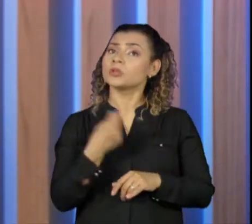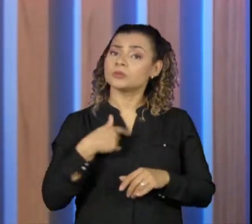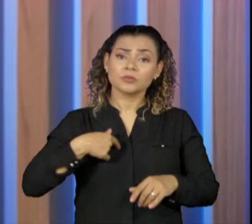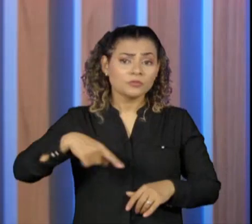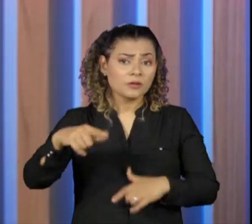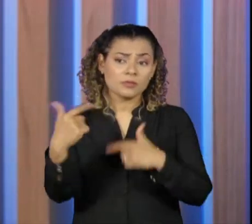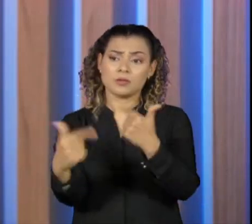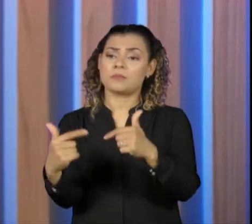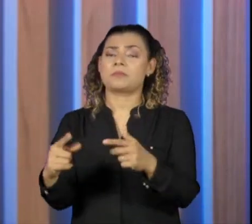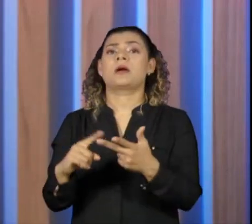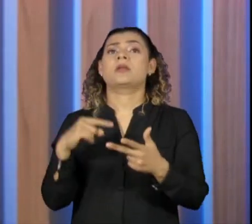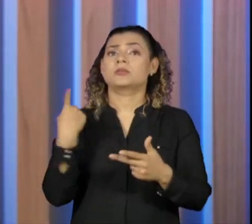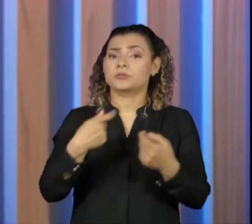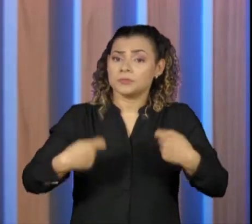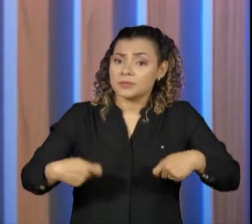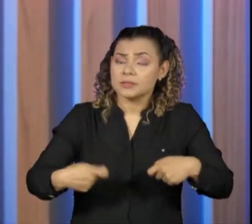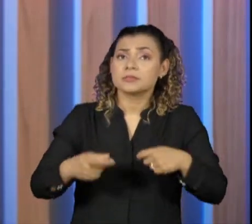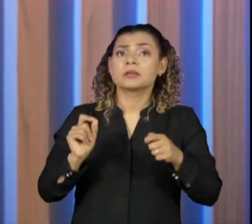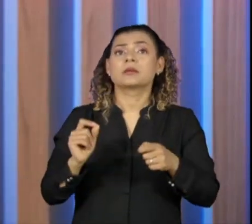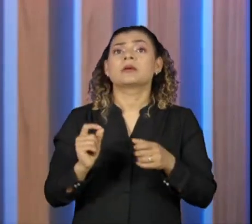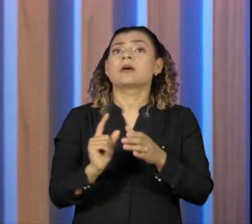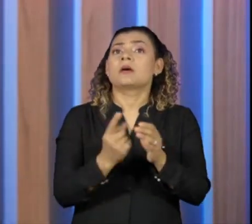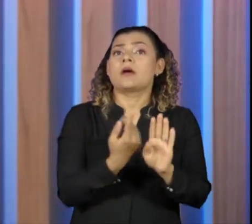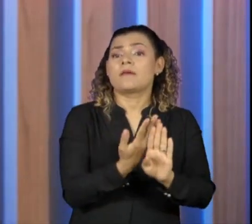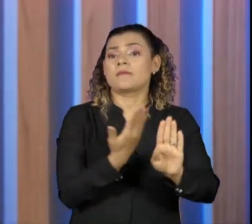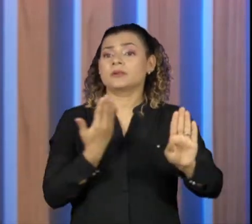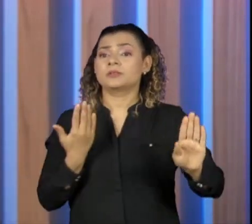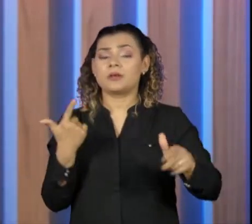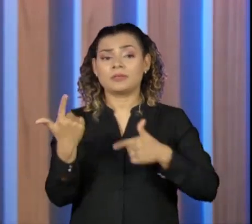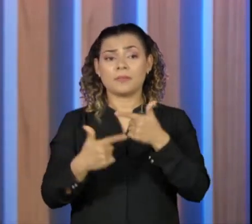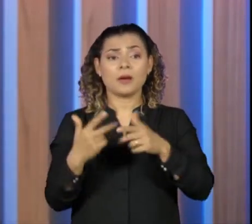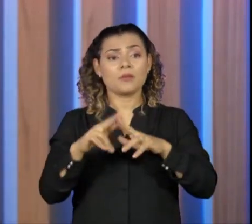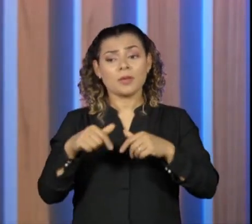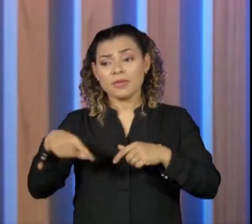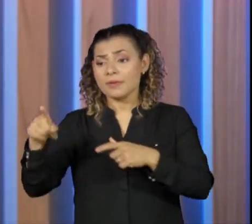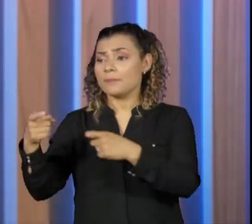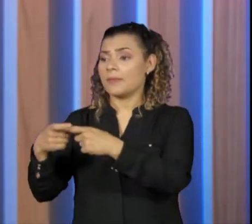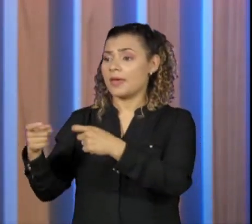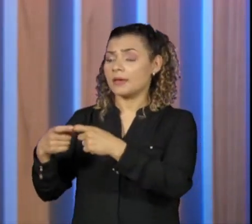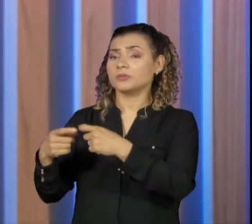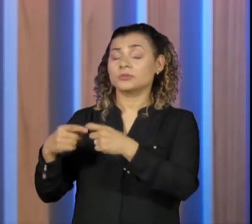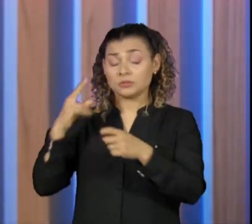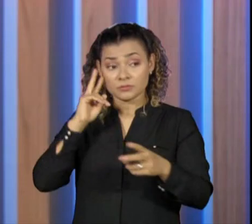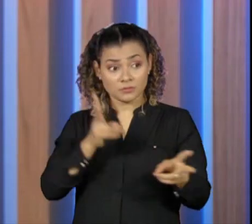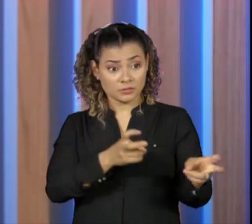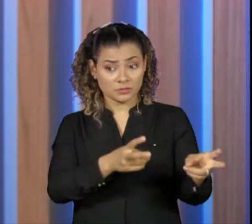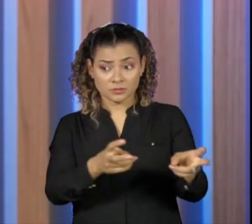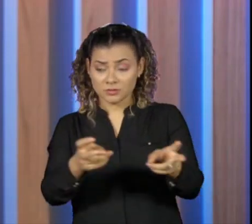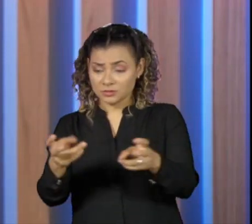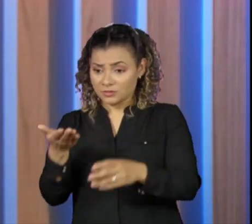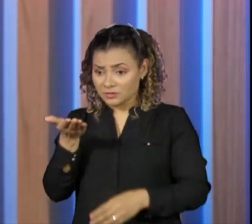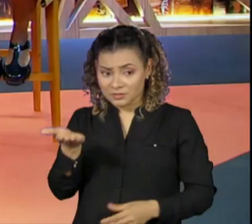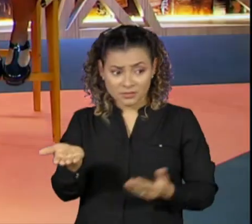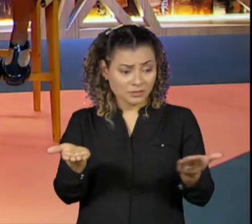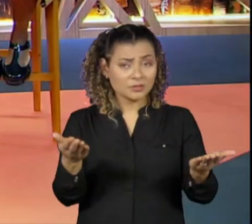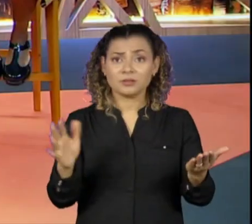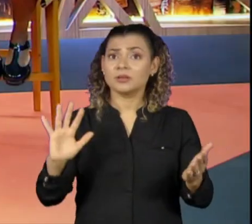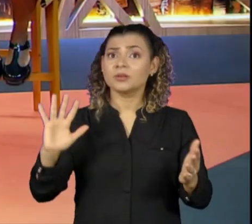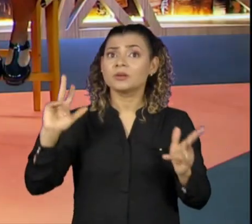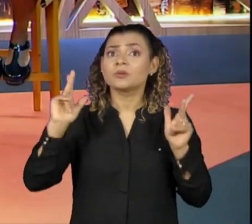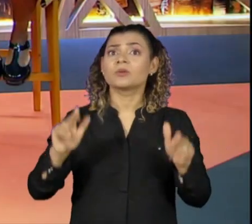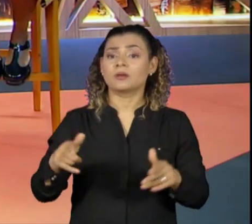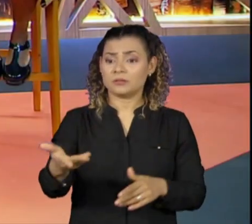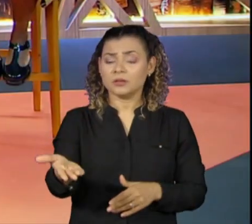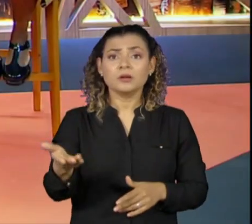trabalho, quando a gente precisa ter ausências médicas, porque nós estamos olhando, nós estamos vivenciando situações que